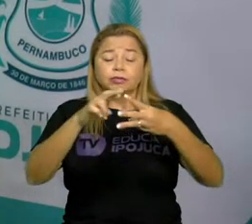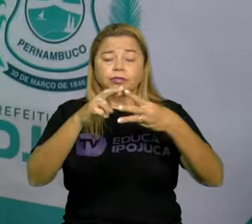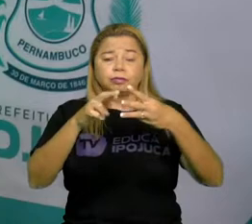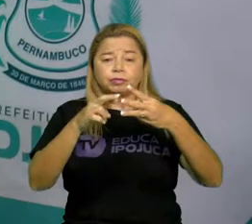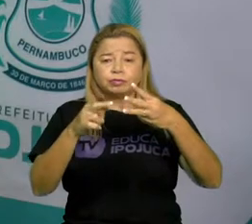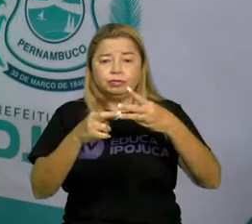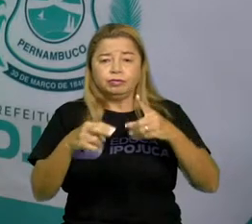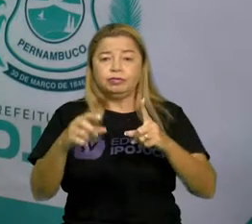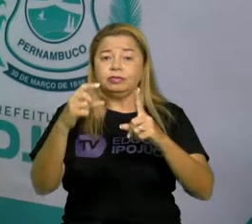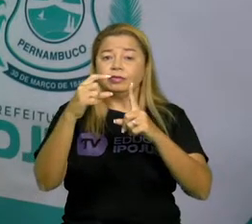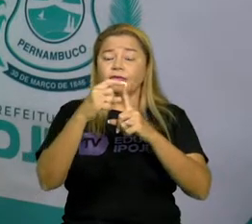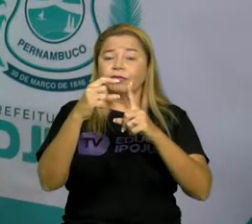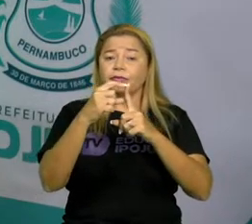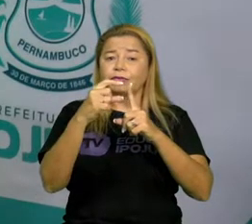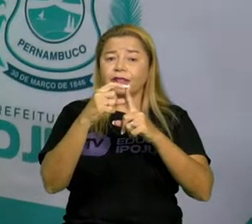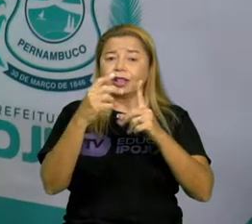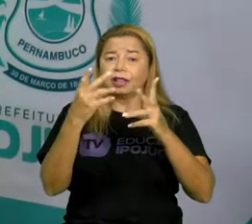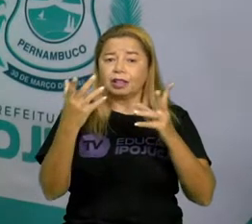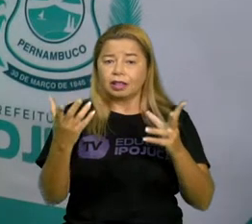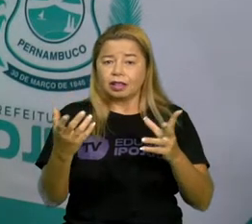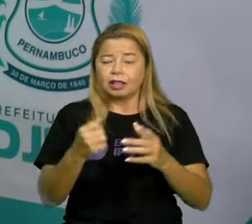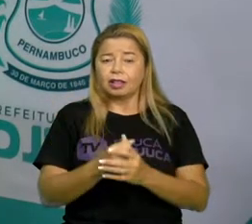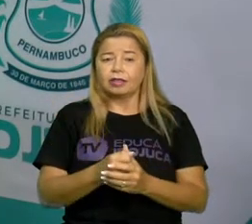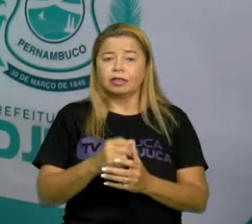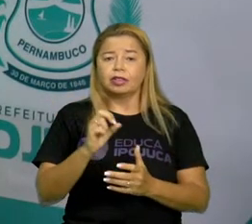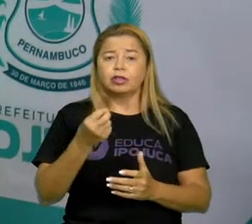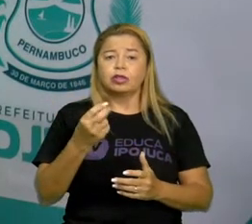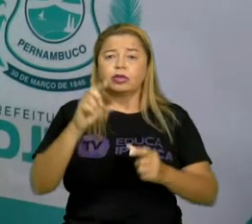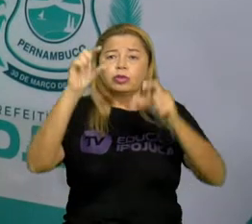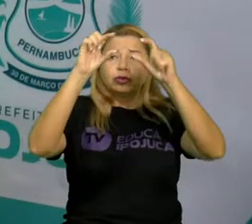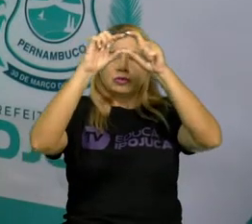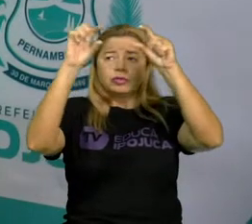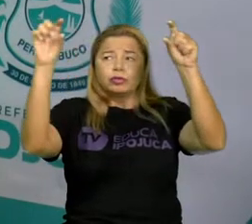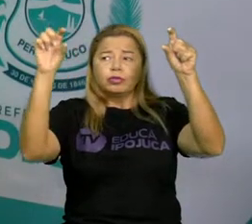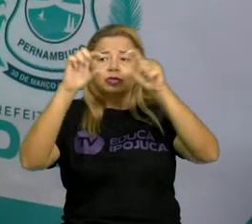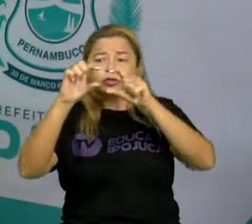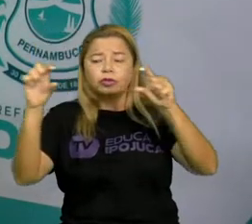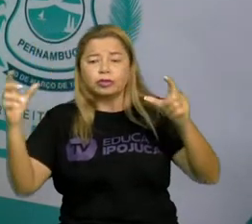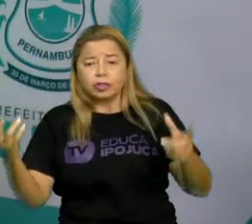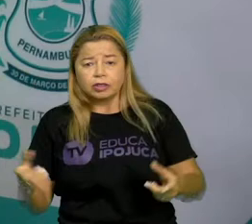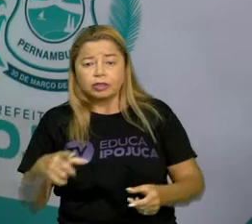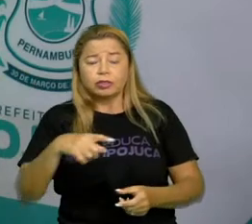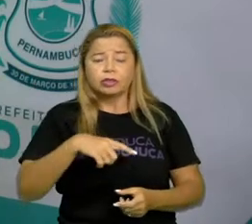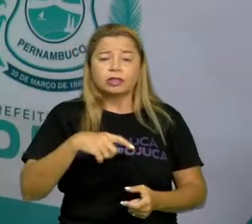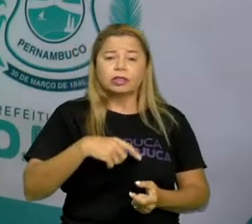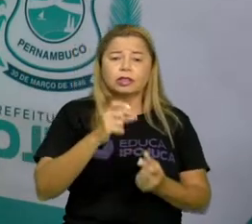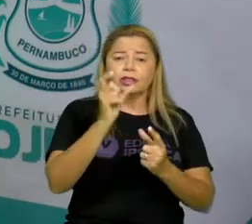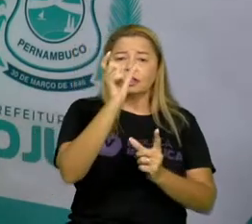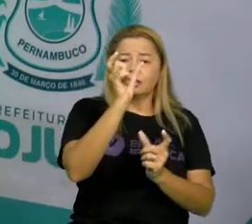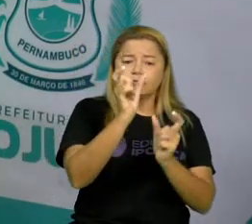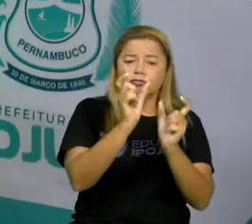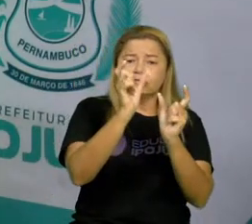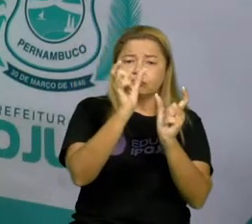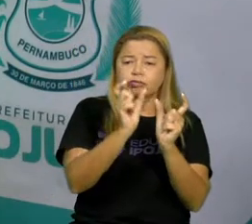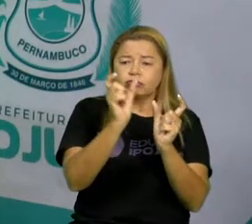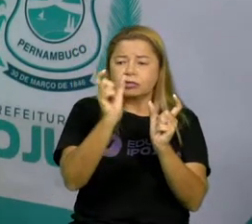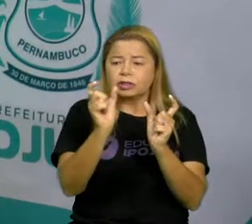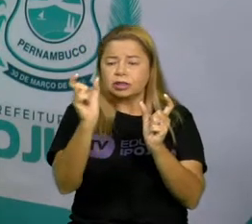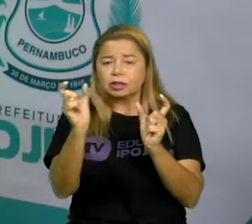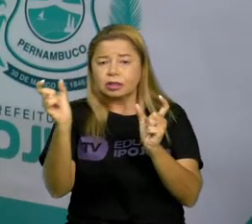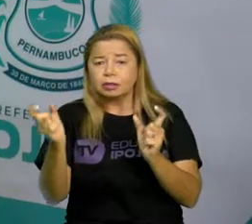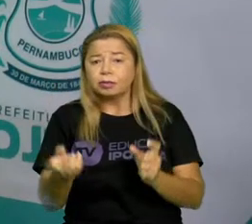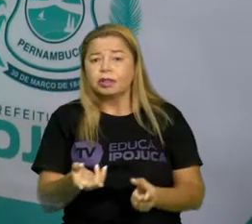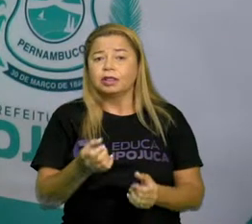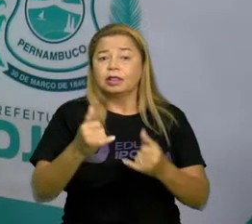têm o final da aula. Da sílaba parecido ou igual. No caso aqui. Casa.